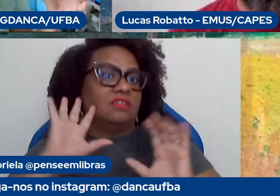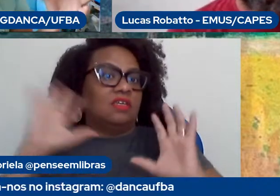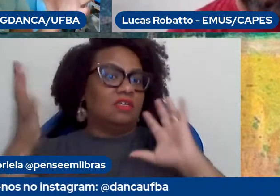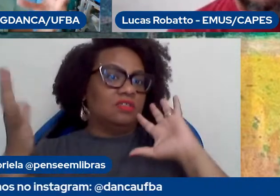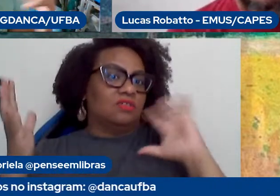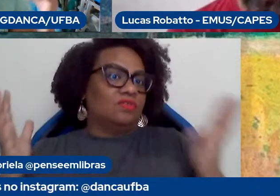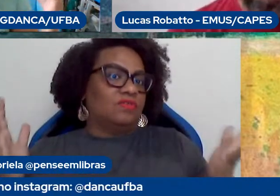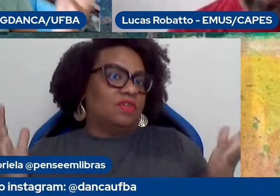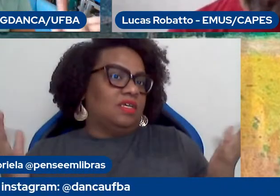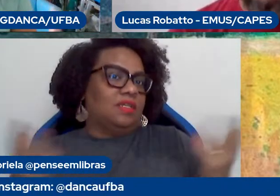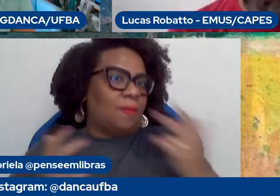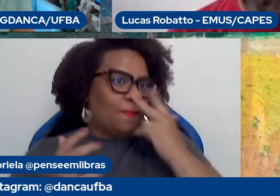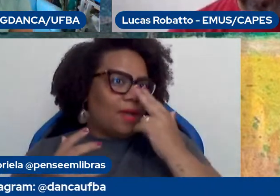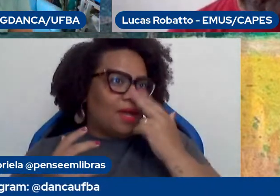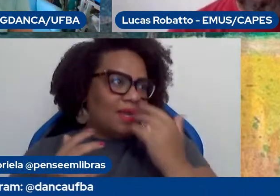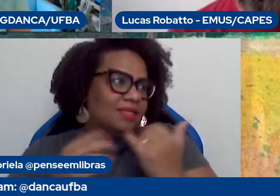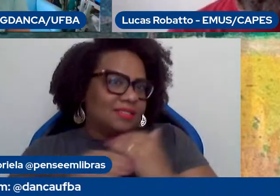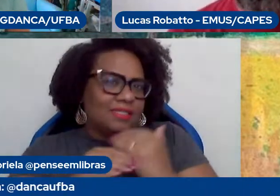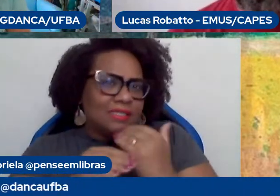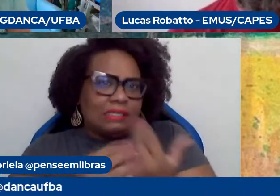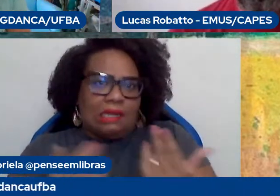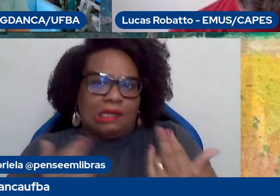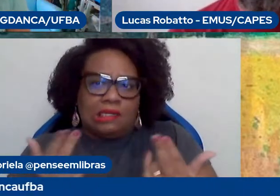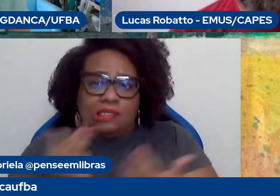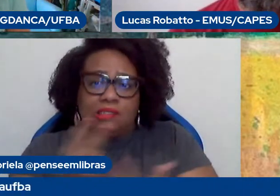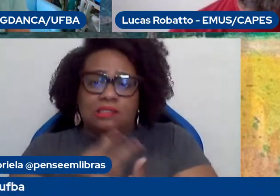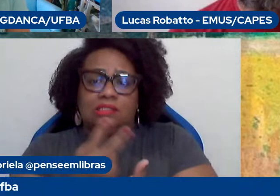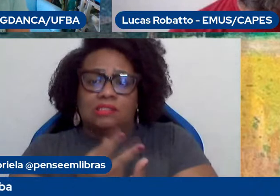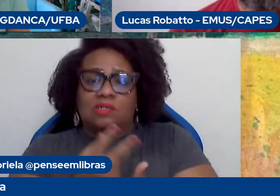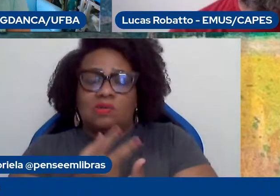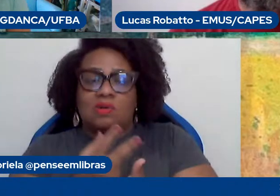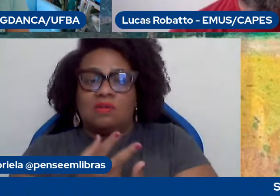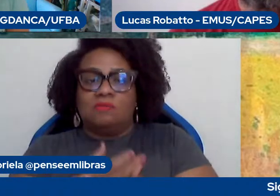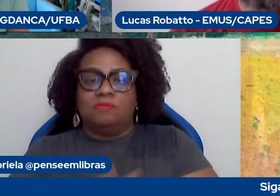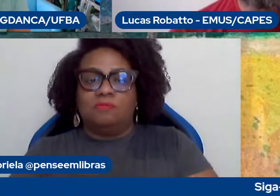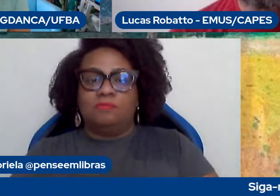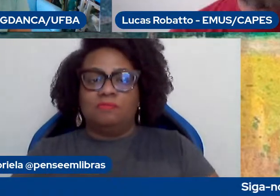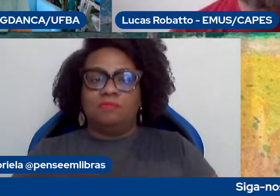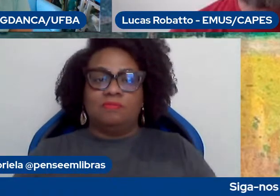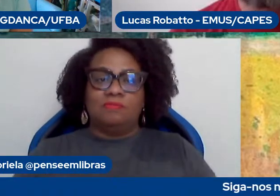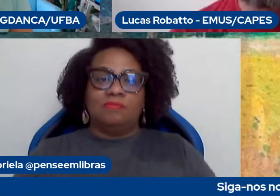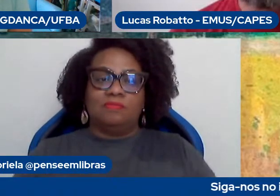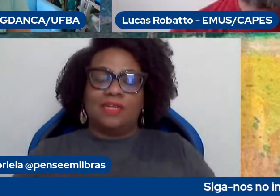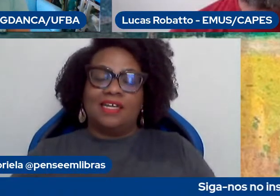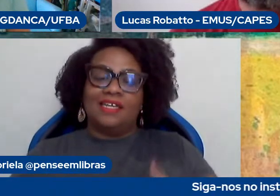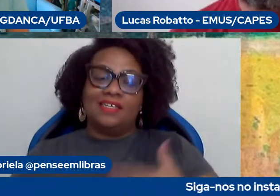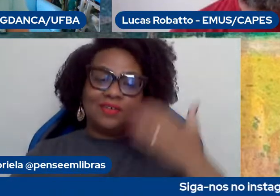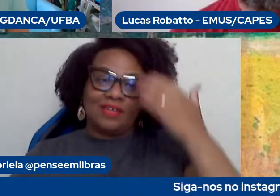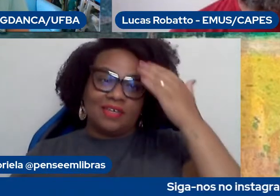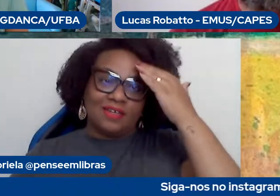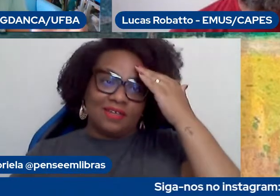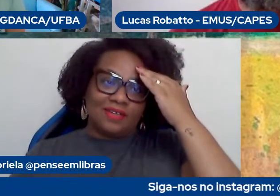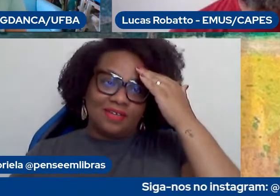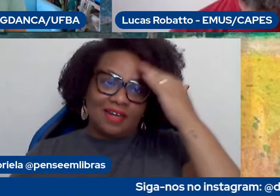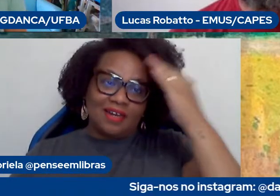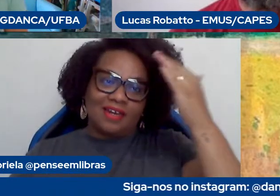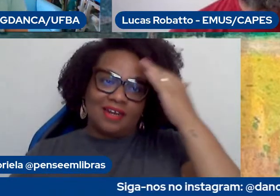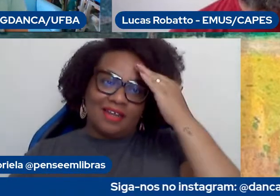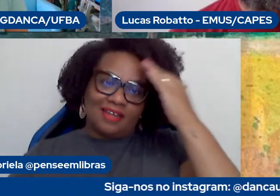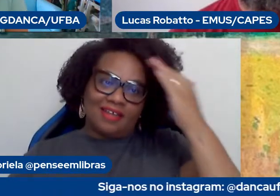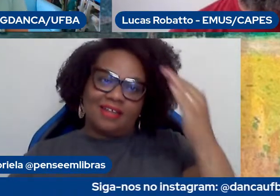menos tudo igual, até que não se saiba, mas, eu queria muito agradecer, assim, acho que a gente